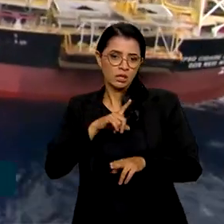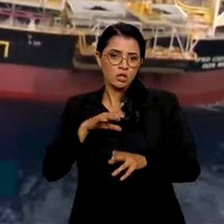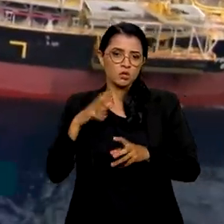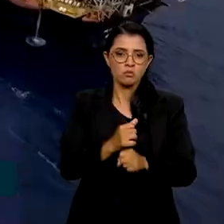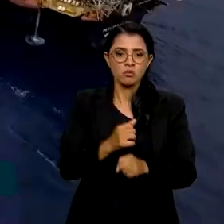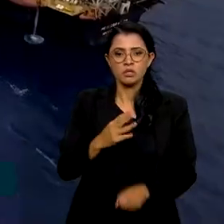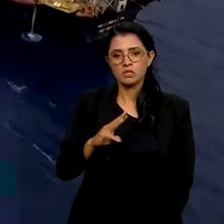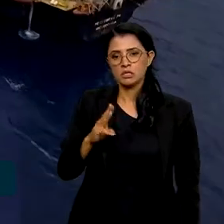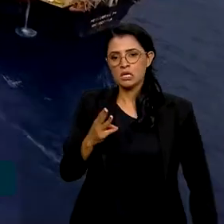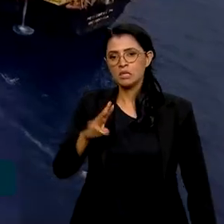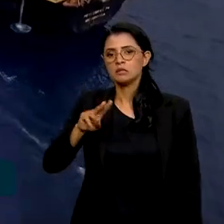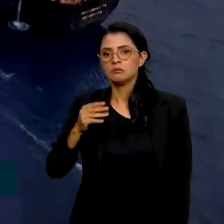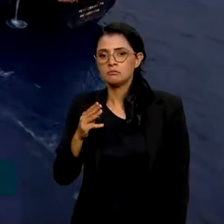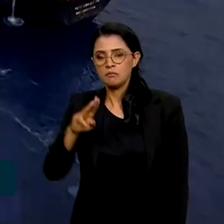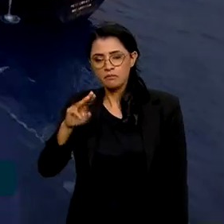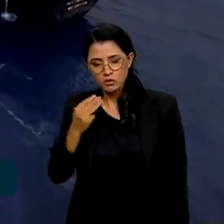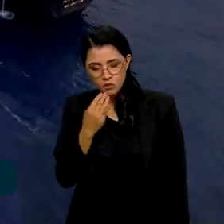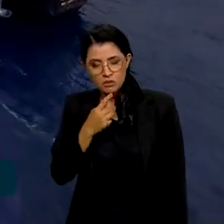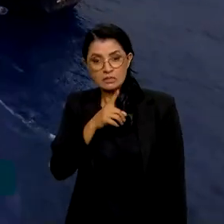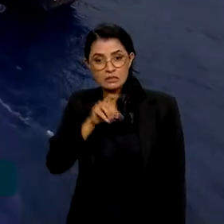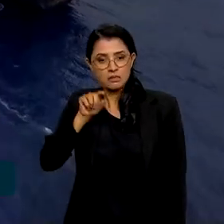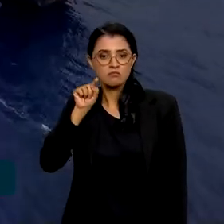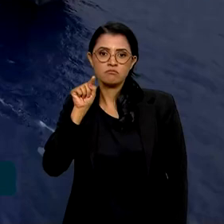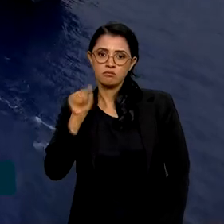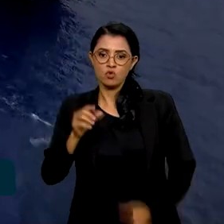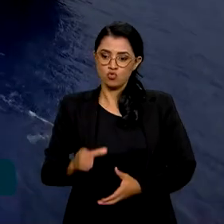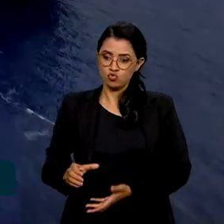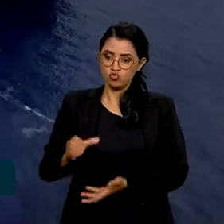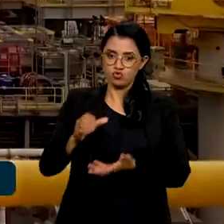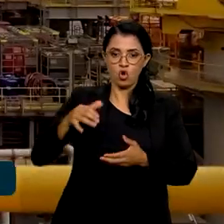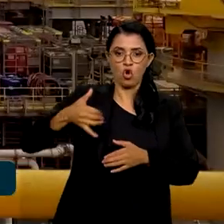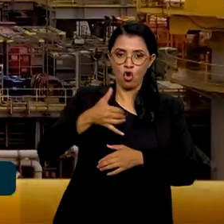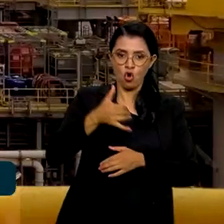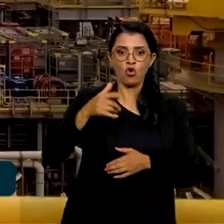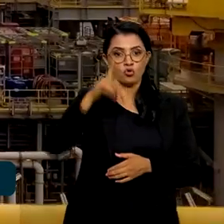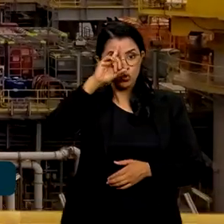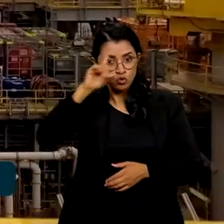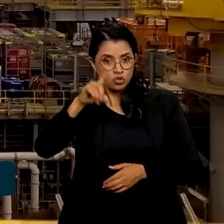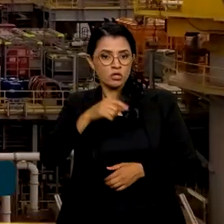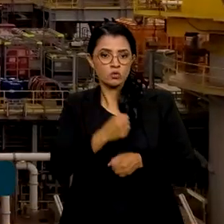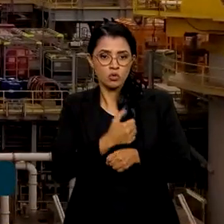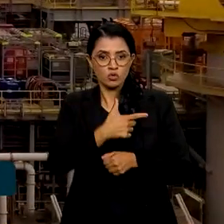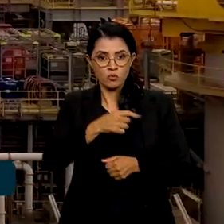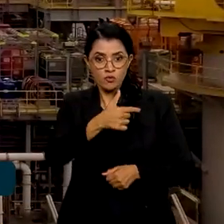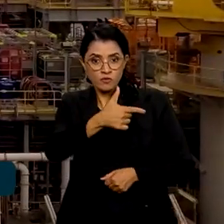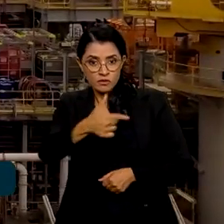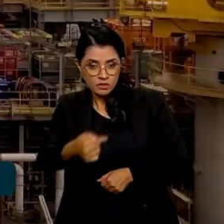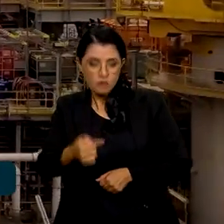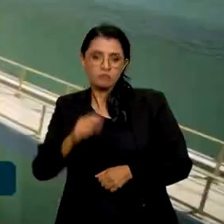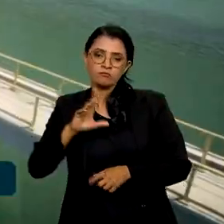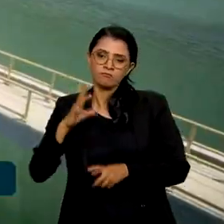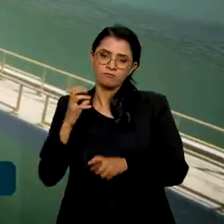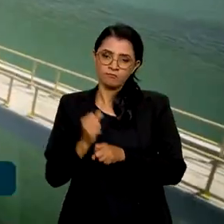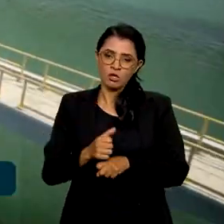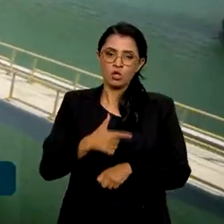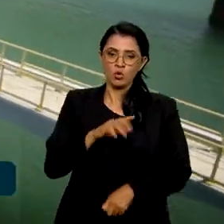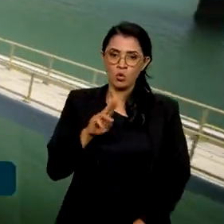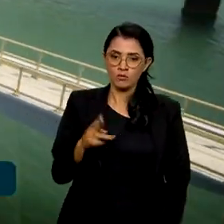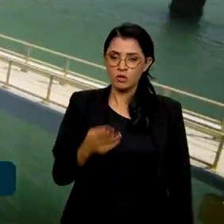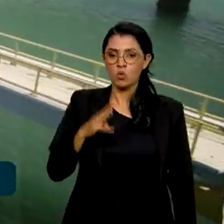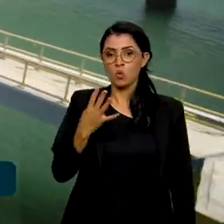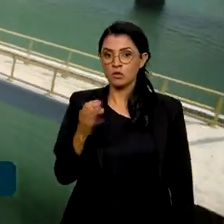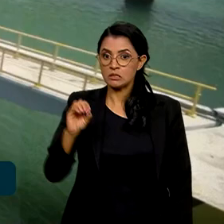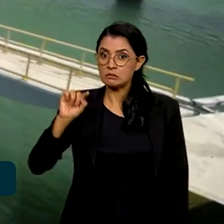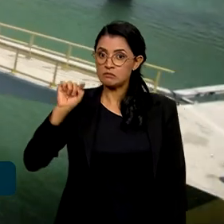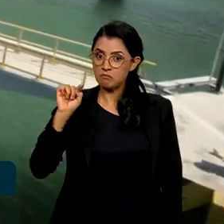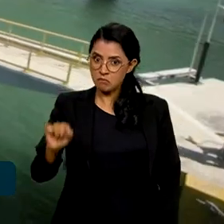de 3 milhões e 100 mil barris de óleo por dia em 2027, sendo 2 milhões e 400 mil no